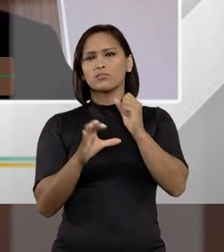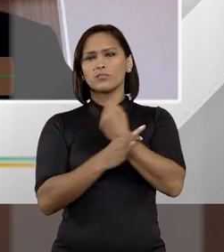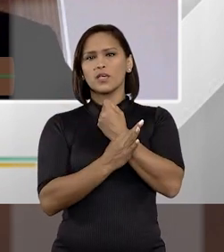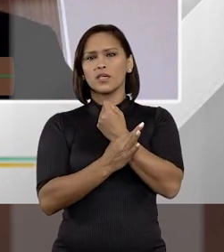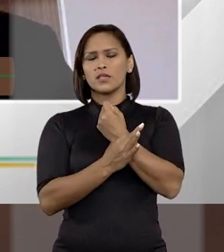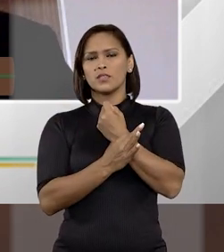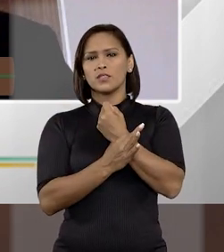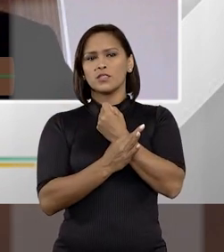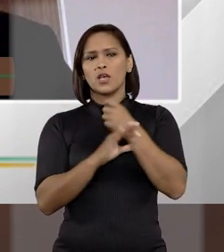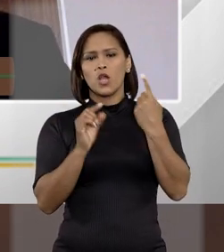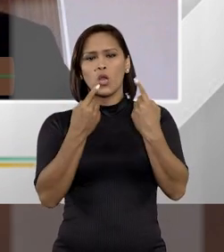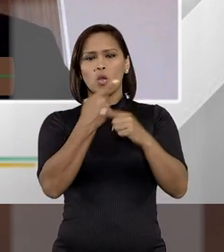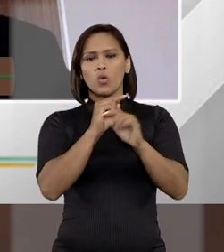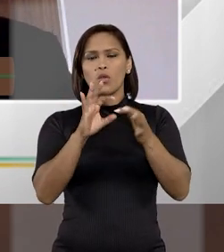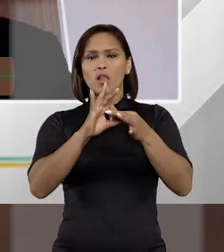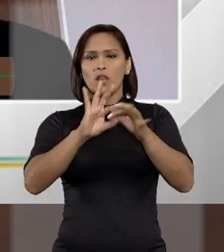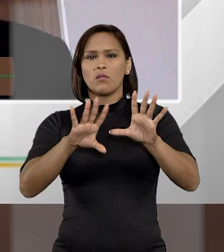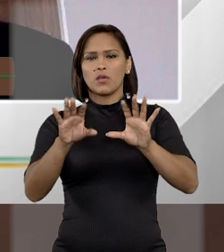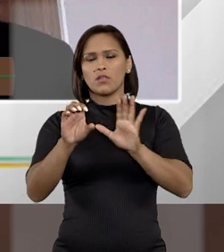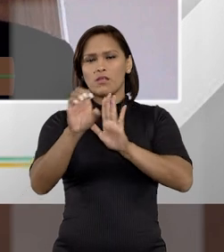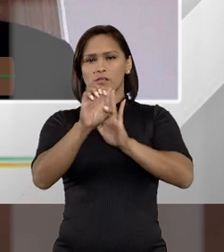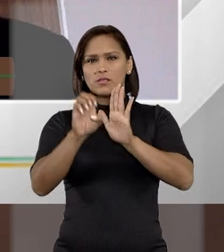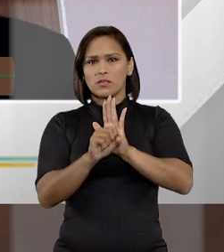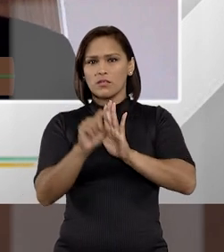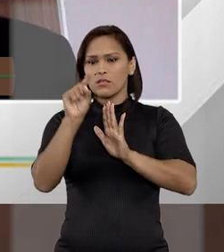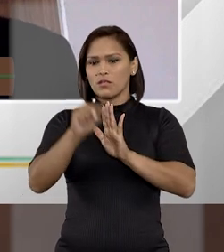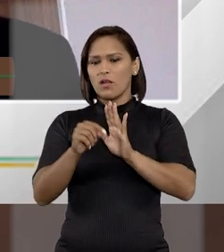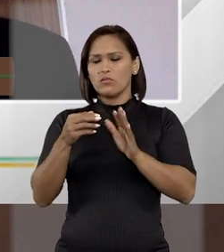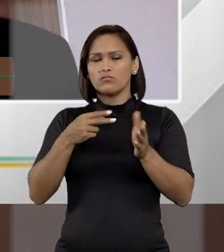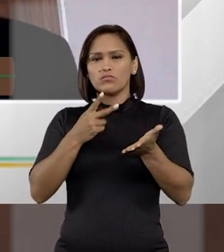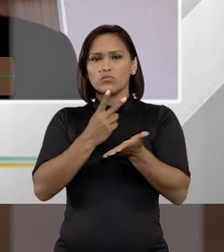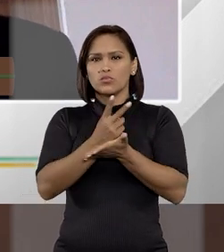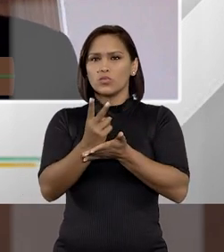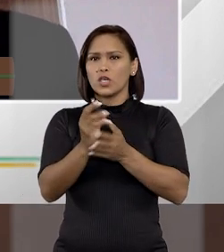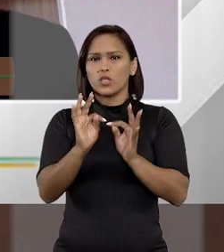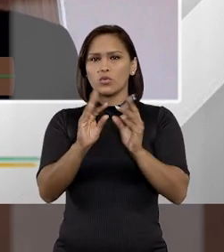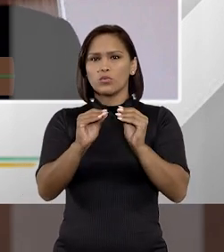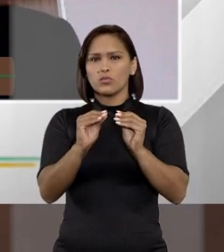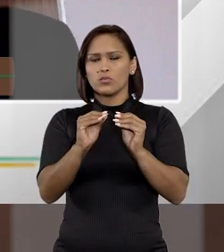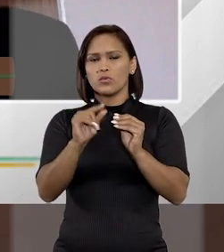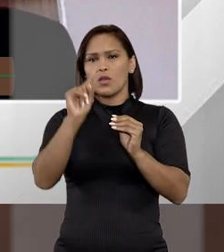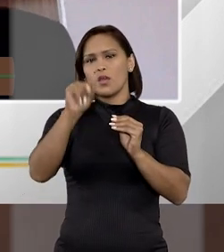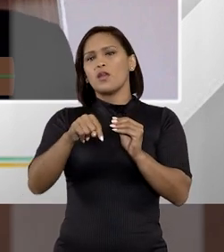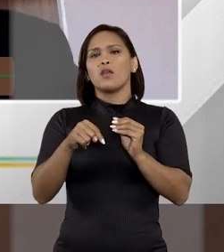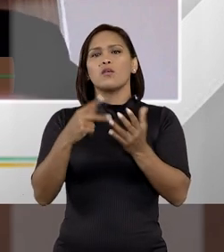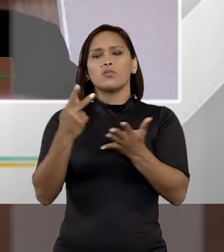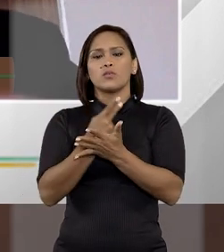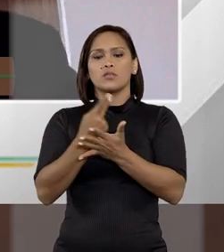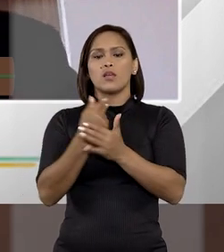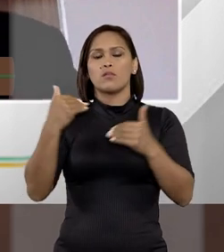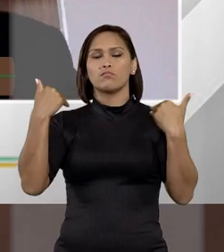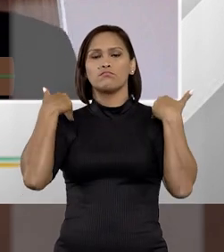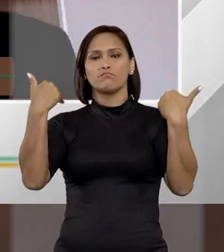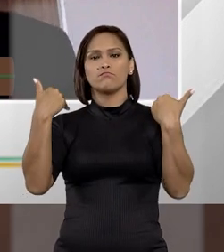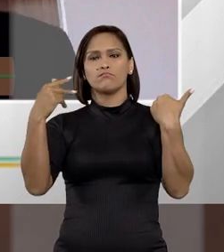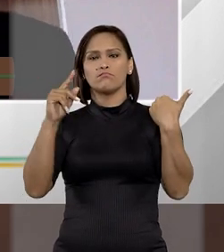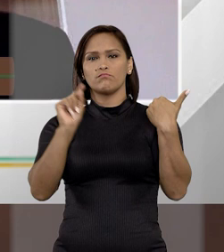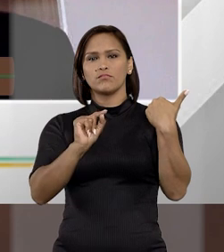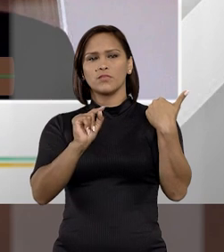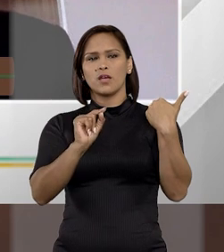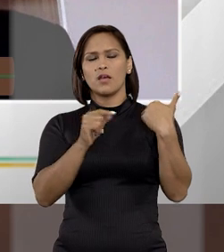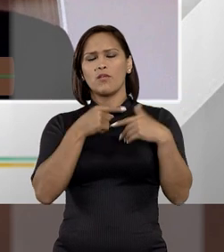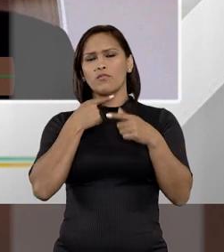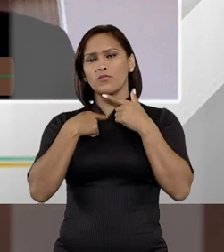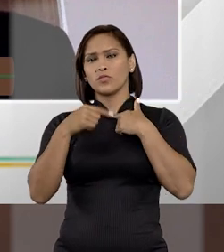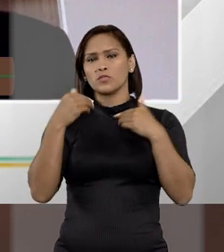como uma garantia contra o arbítrio estatal, sobretudo porque a inércia do magistrado é